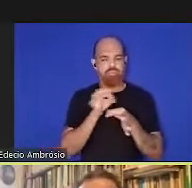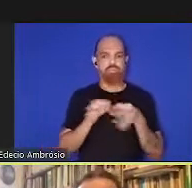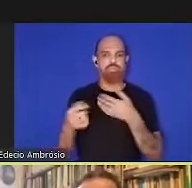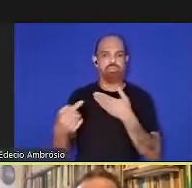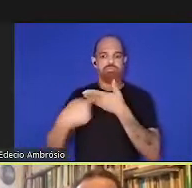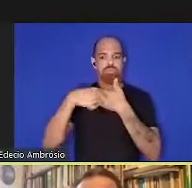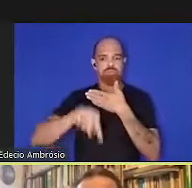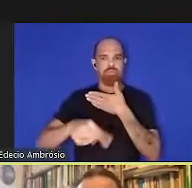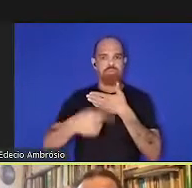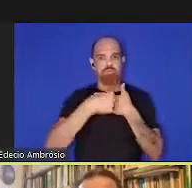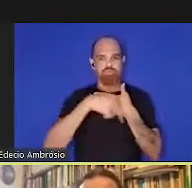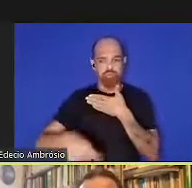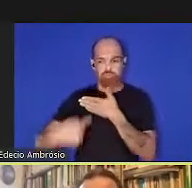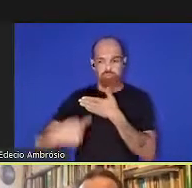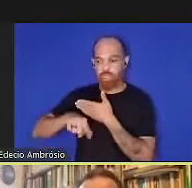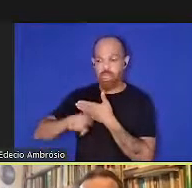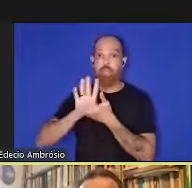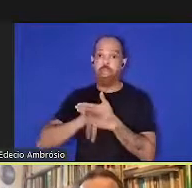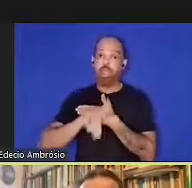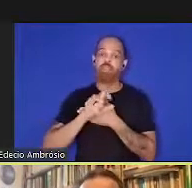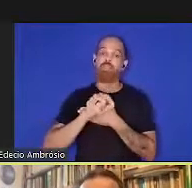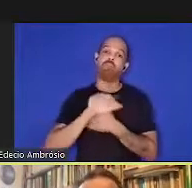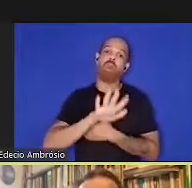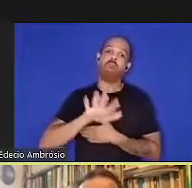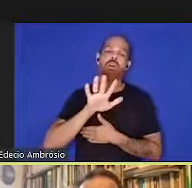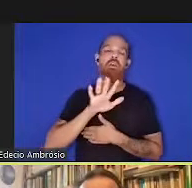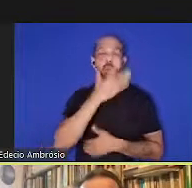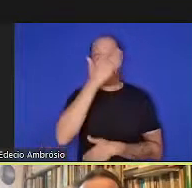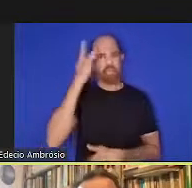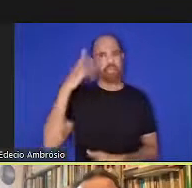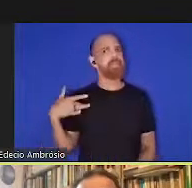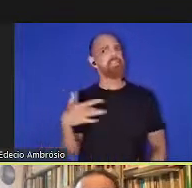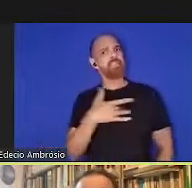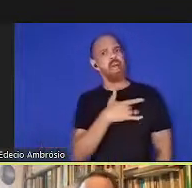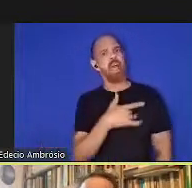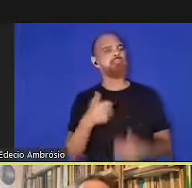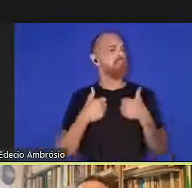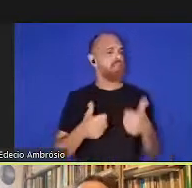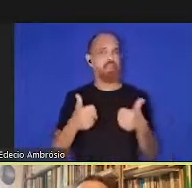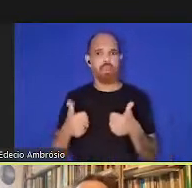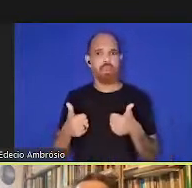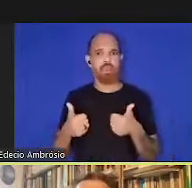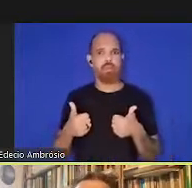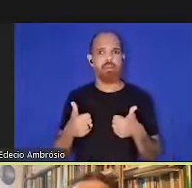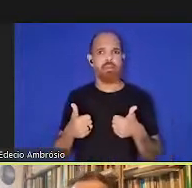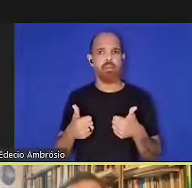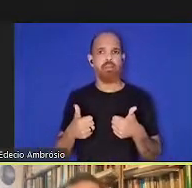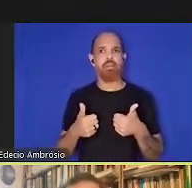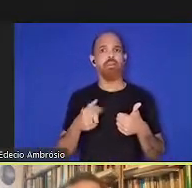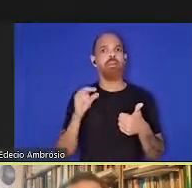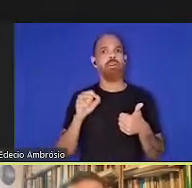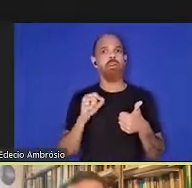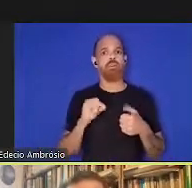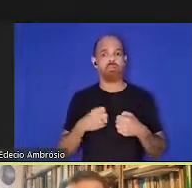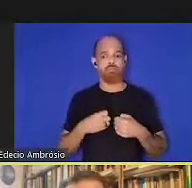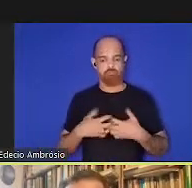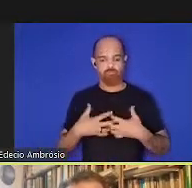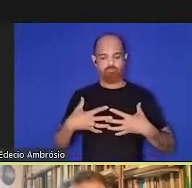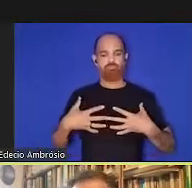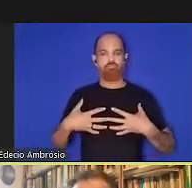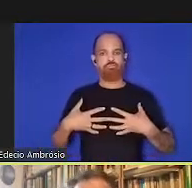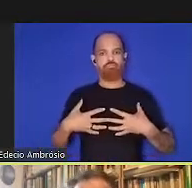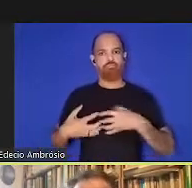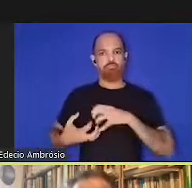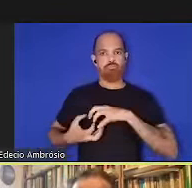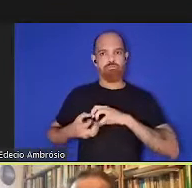porém, é um espectro. Alguém que é muito saudável, os alvéolos ficam assim, tem